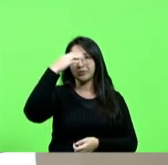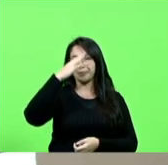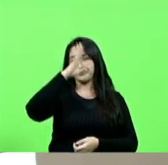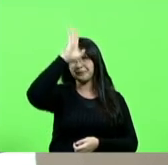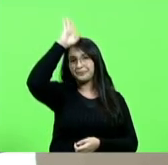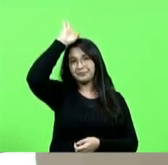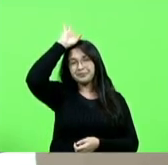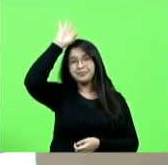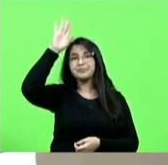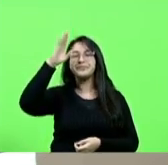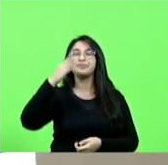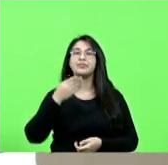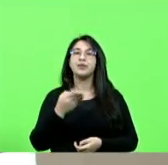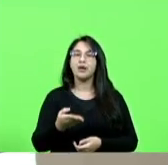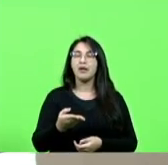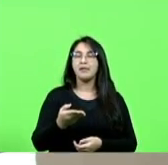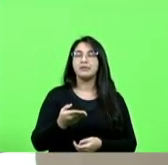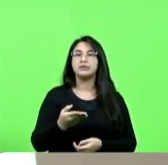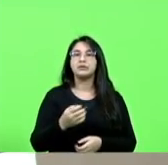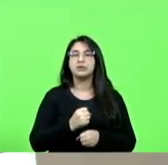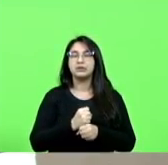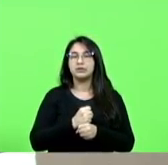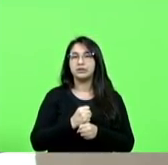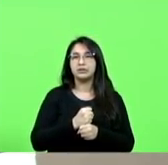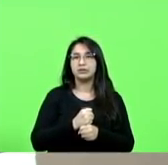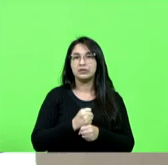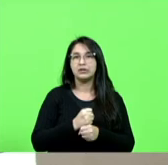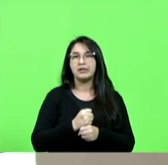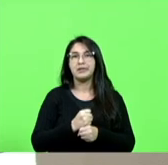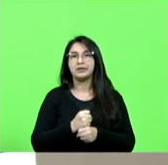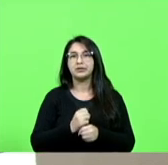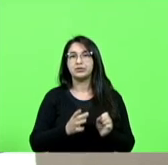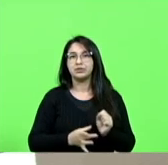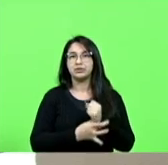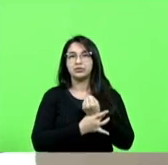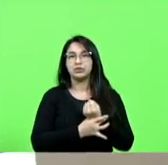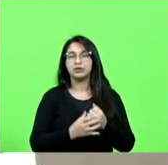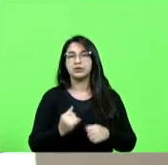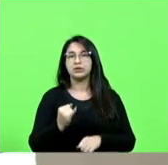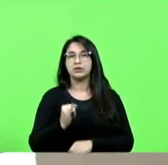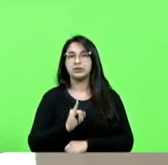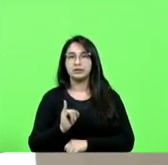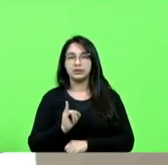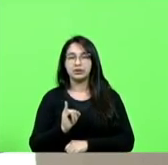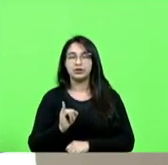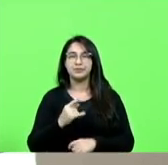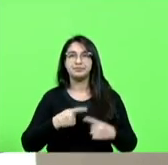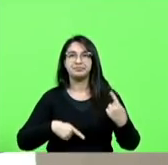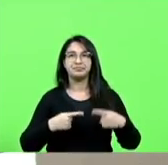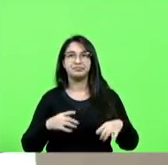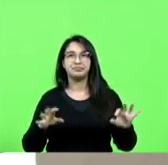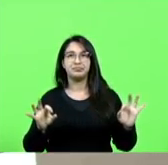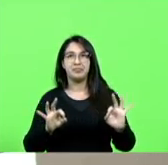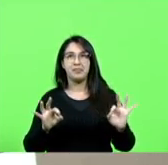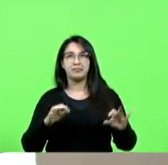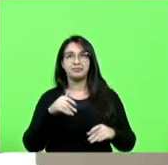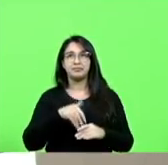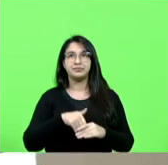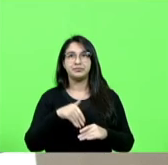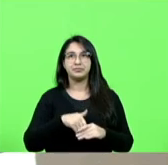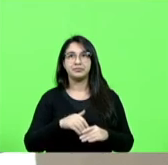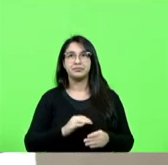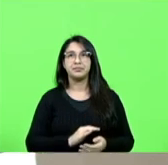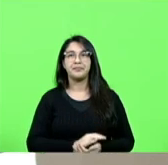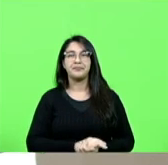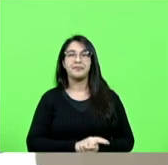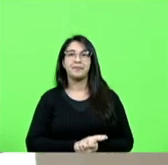Pelos anos de serviço prestados. Promovendo a segurança na cidade de Itajaí. Em discussão. Não havendo quem queira discutir. Em votação. Deputados